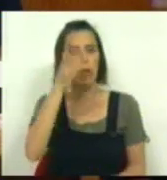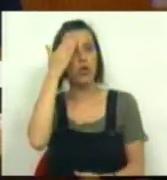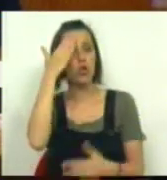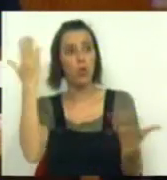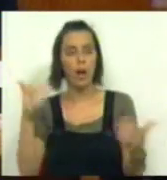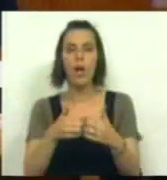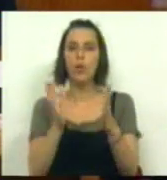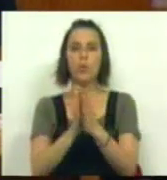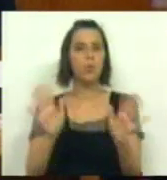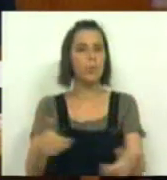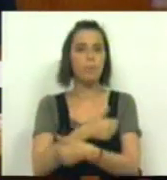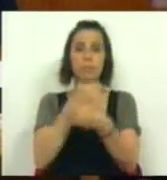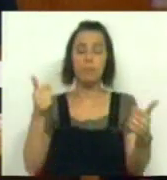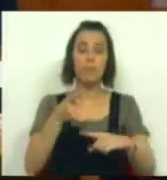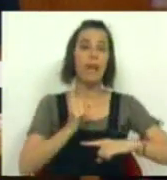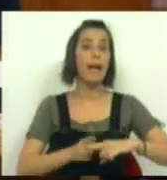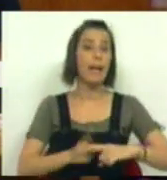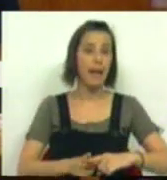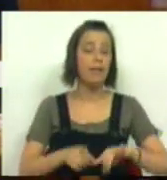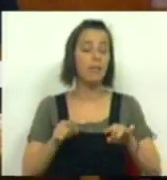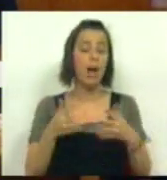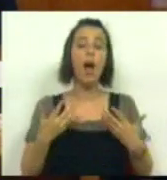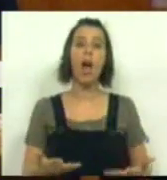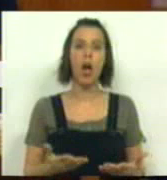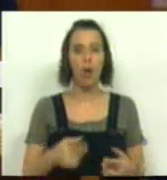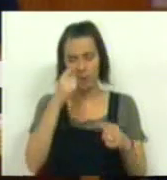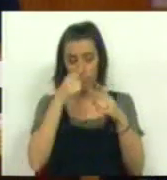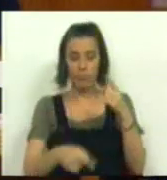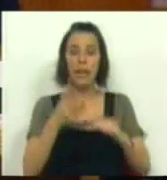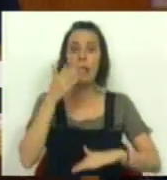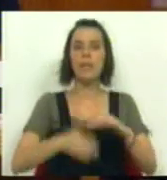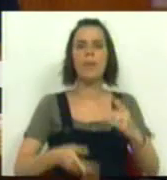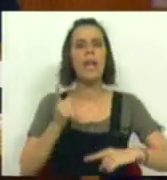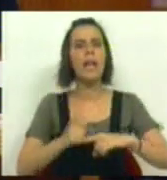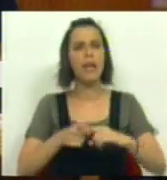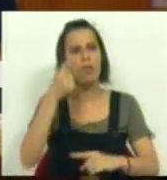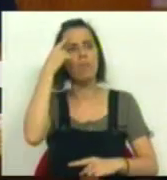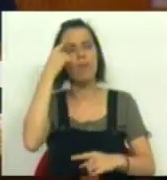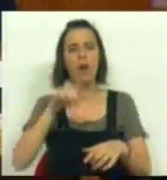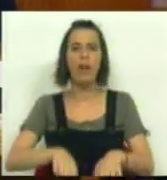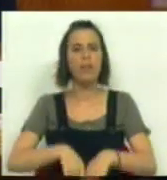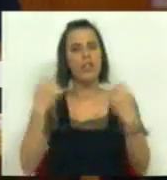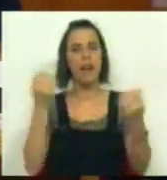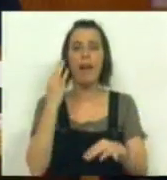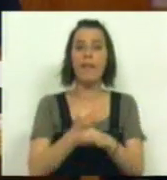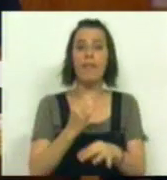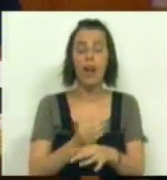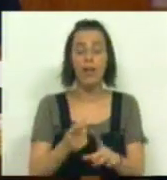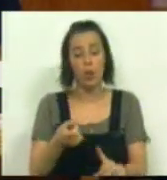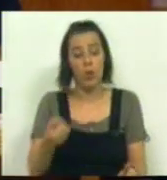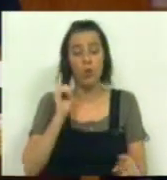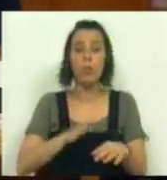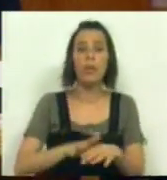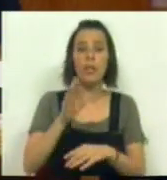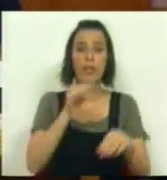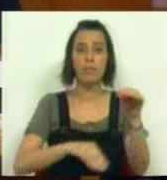julgar que estava tudo a correr sobre rodas na Grécia e que agora, indesperadamente, os gregos decidiram estragar a festa. Não fosse